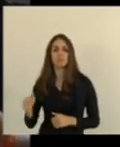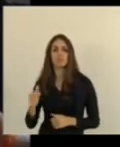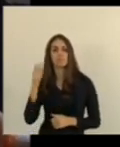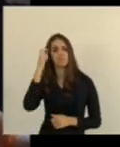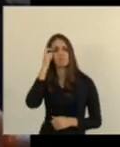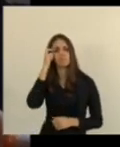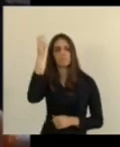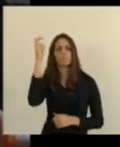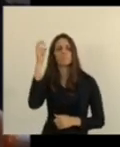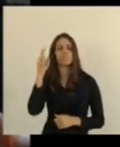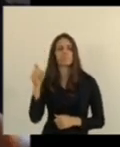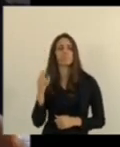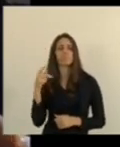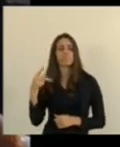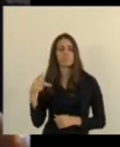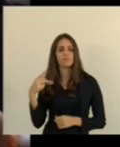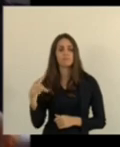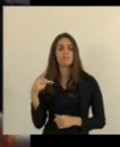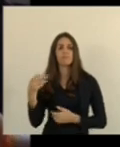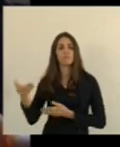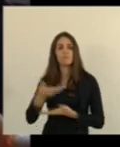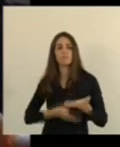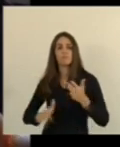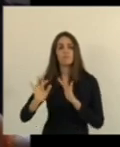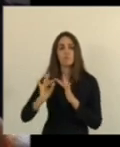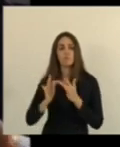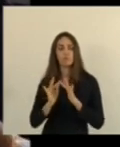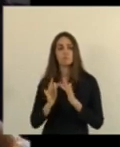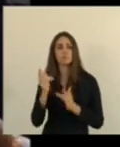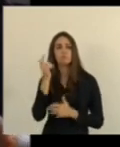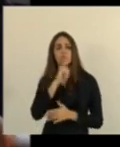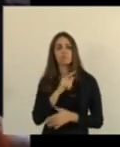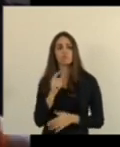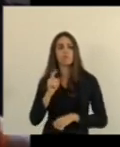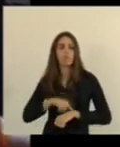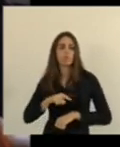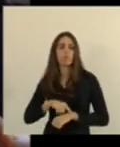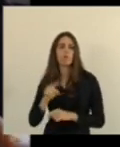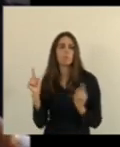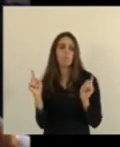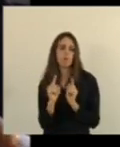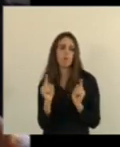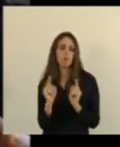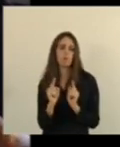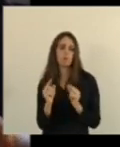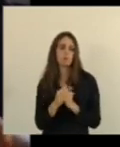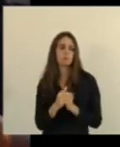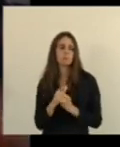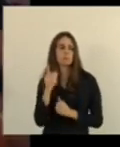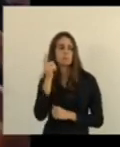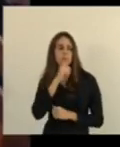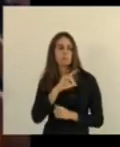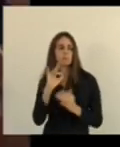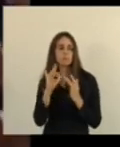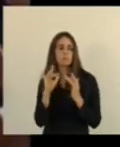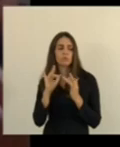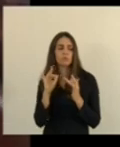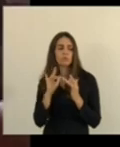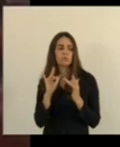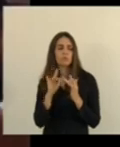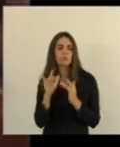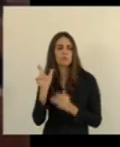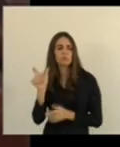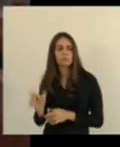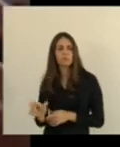de conviver por pouco tempo, mas conviver, ouvir,